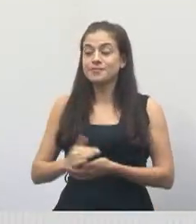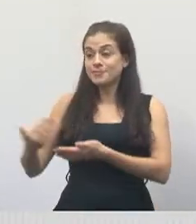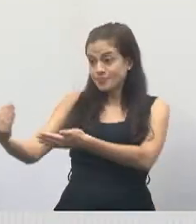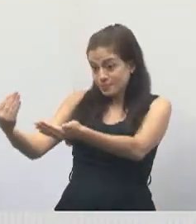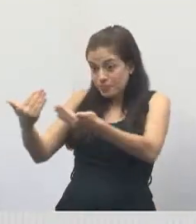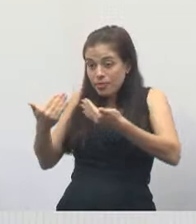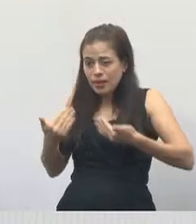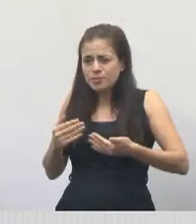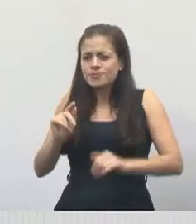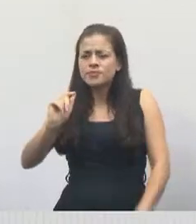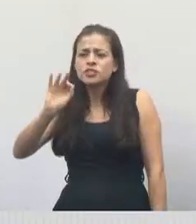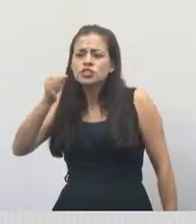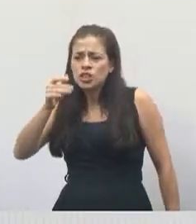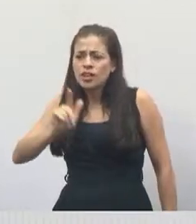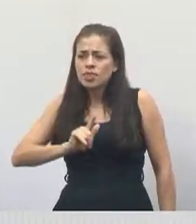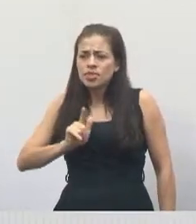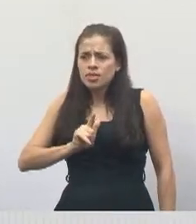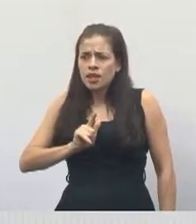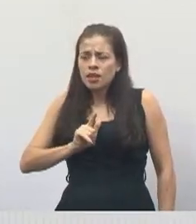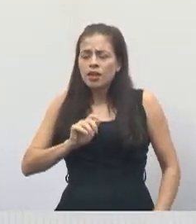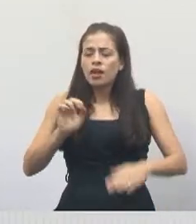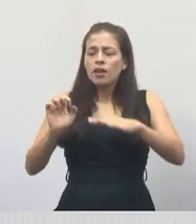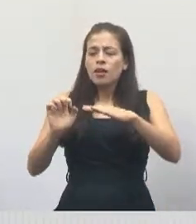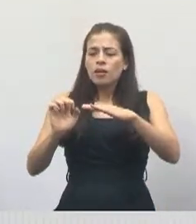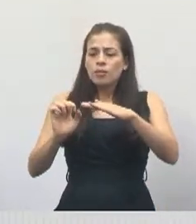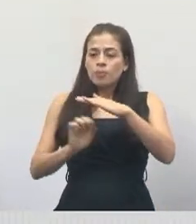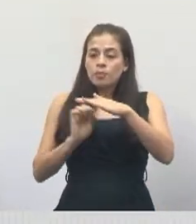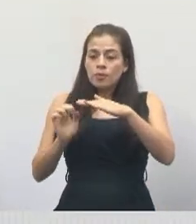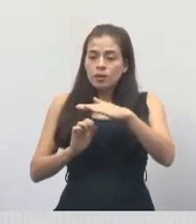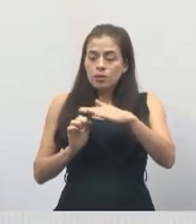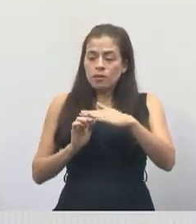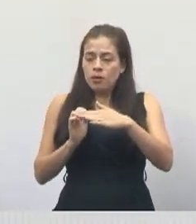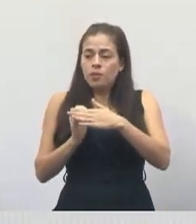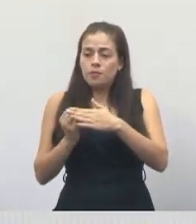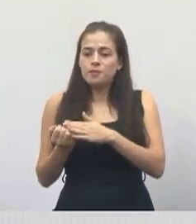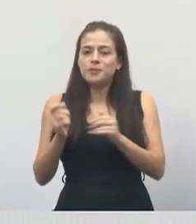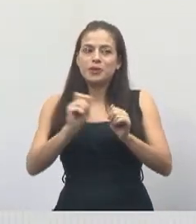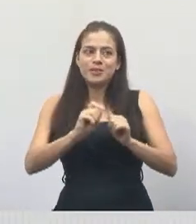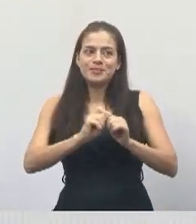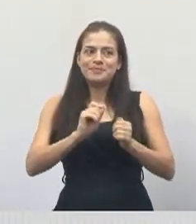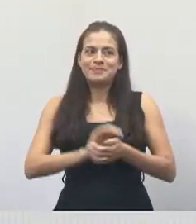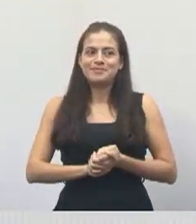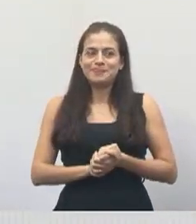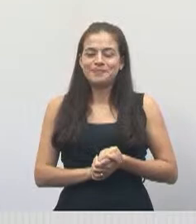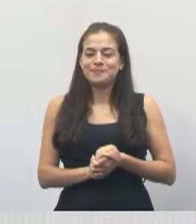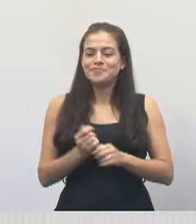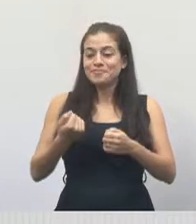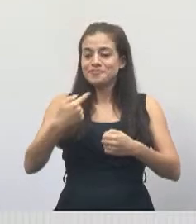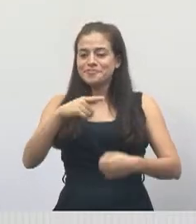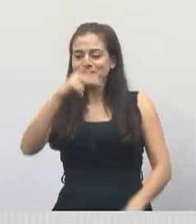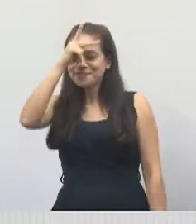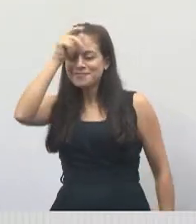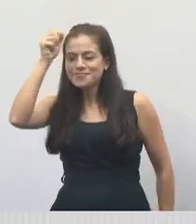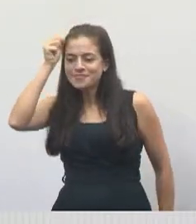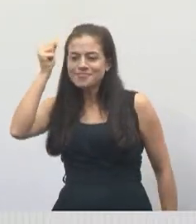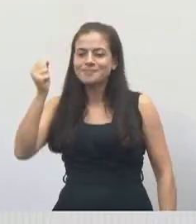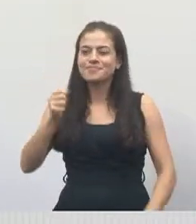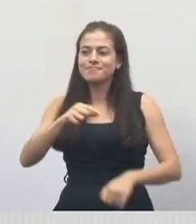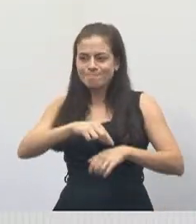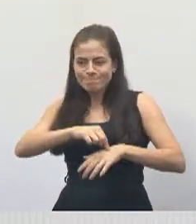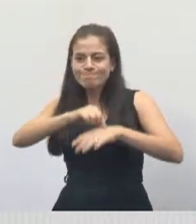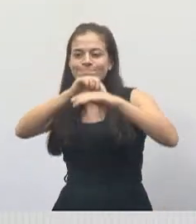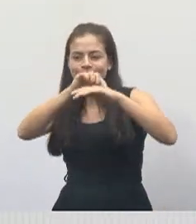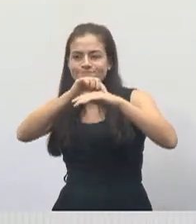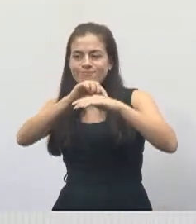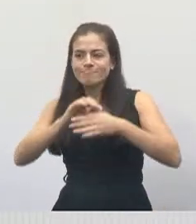isso aqui já tem uma firma já para fazer. E Santana, que é a maior autoridade da cidade. Por isso que eu estou passando aqui para os moradores aqui